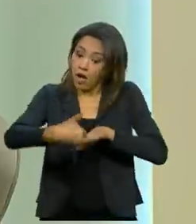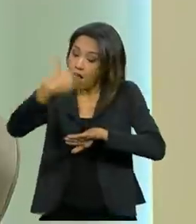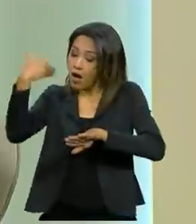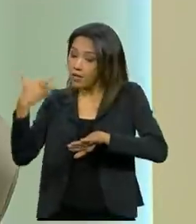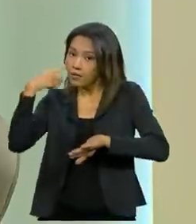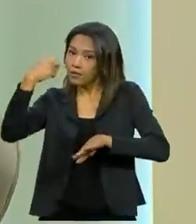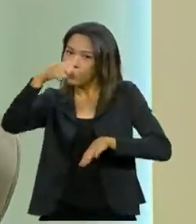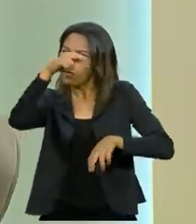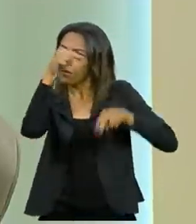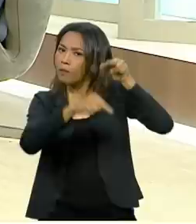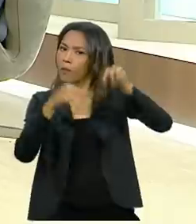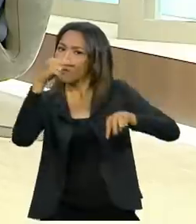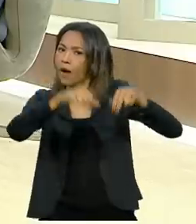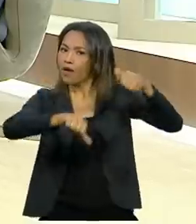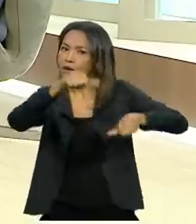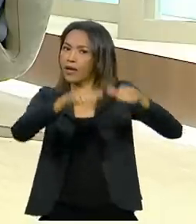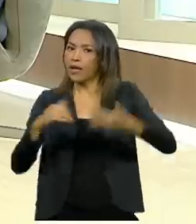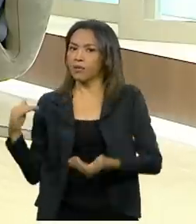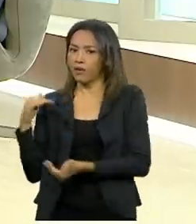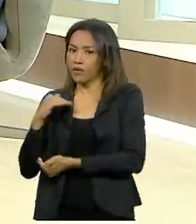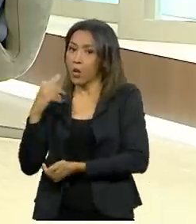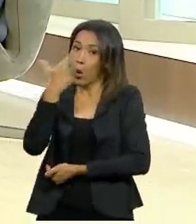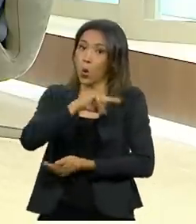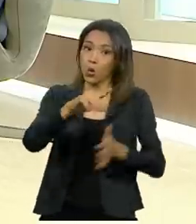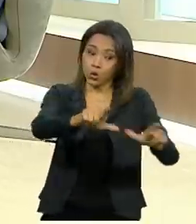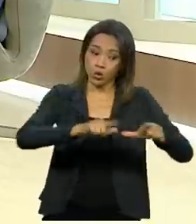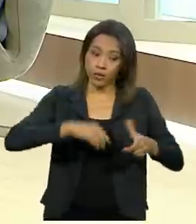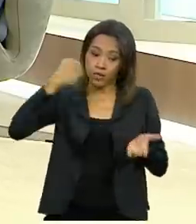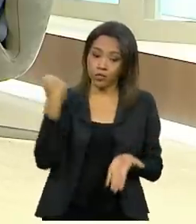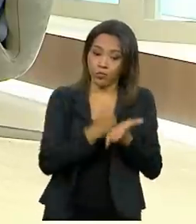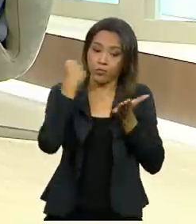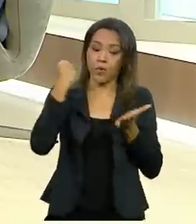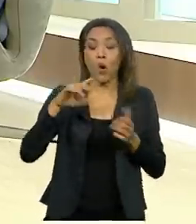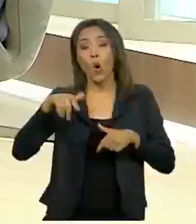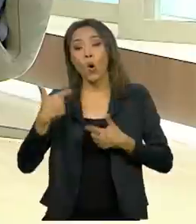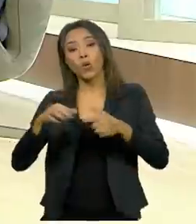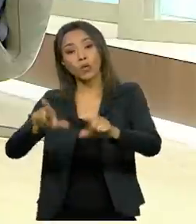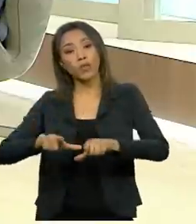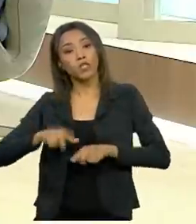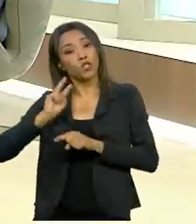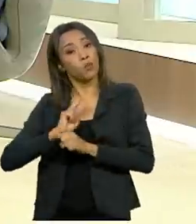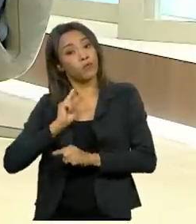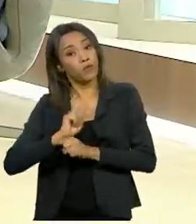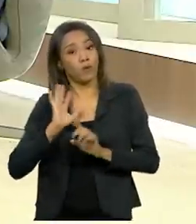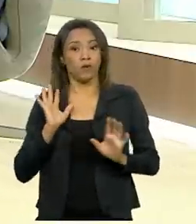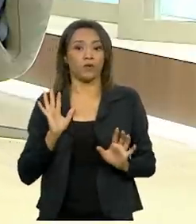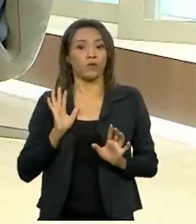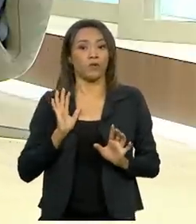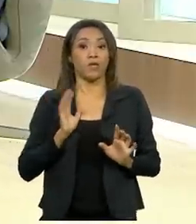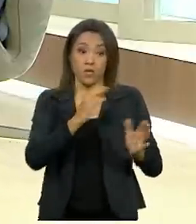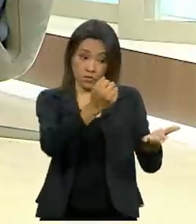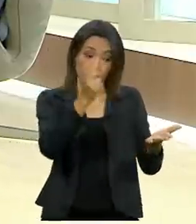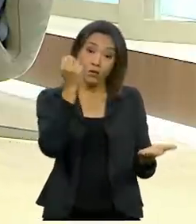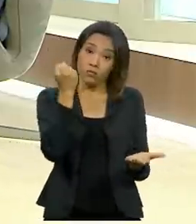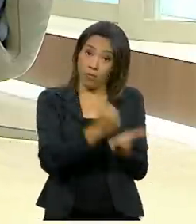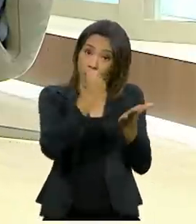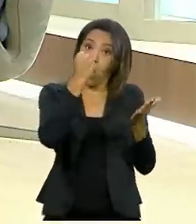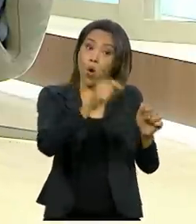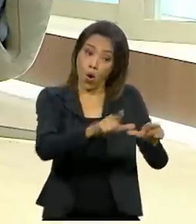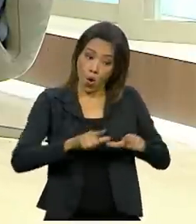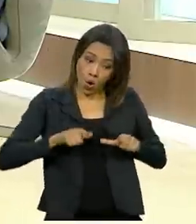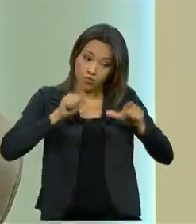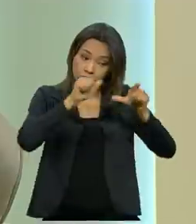Anvisa. Algumas com registro definitivo, outras com registro provisório. Sim, as que têm registro definitivo é porque tem os dados completos,